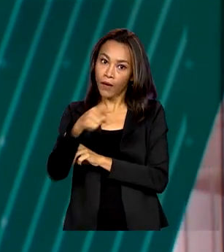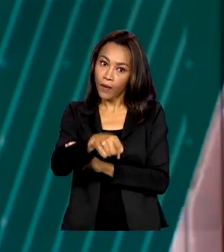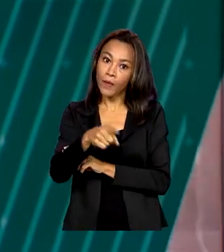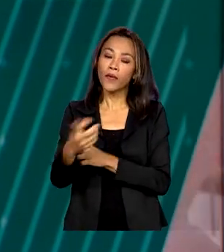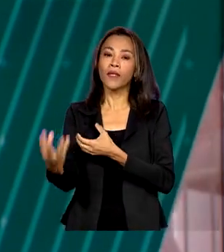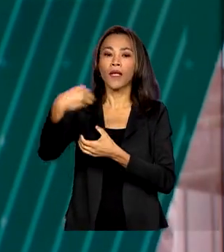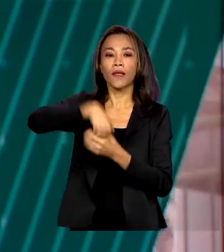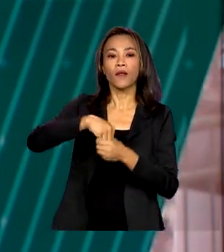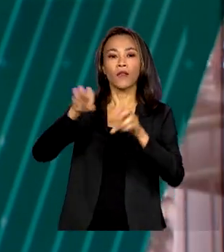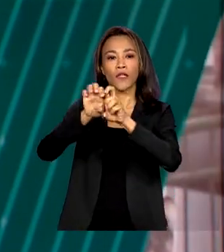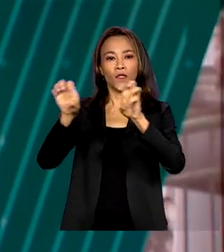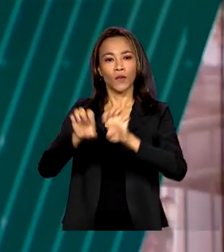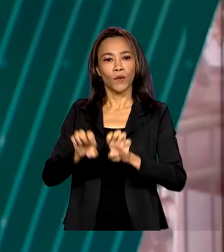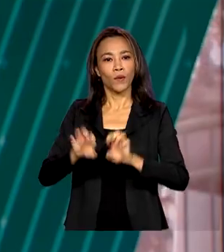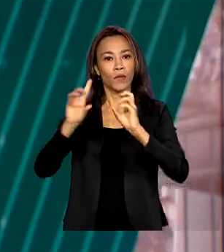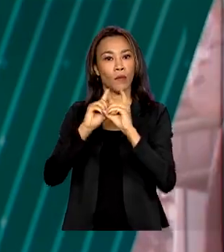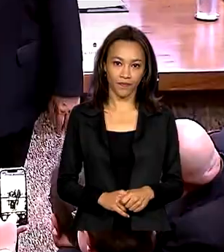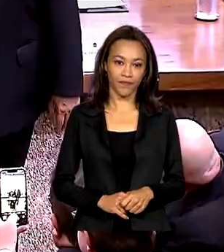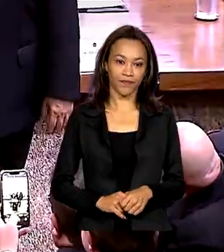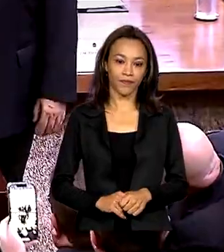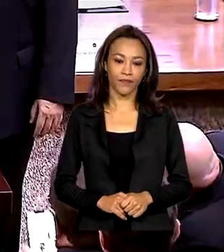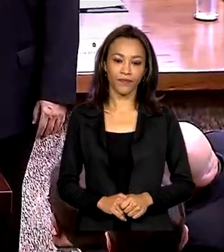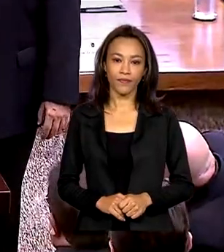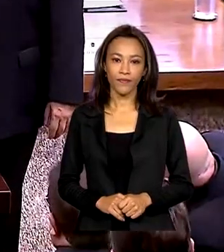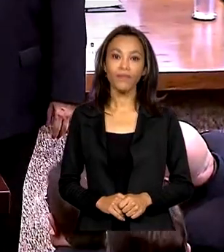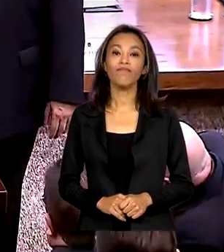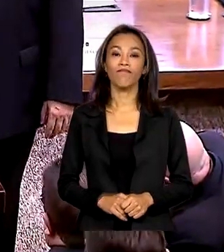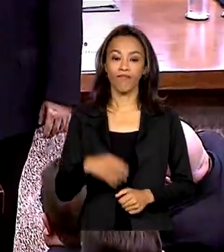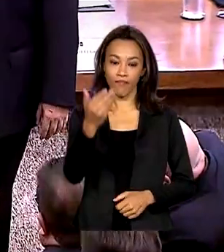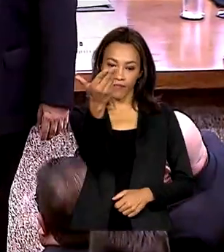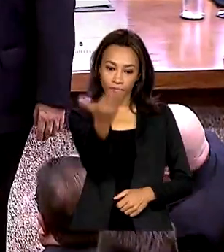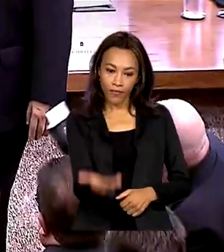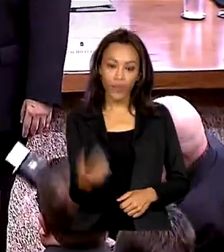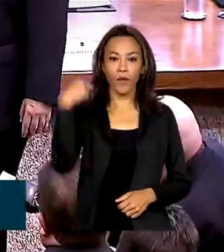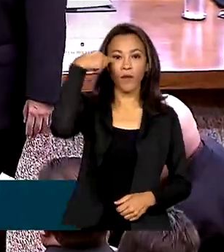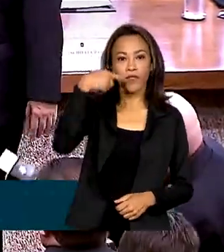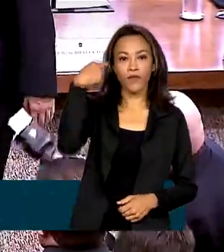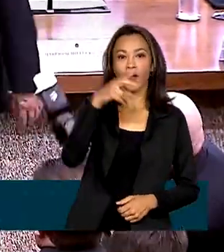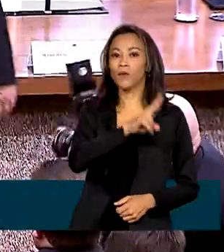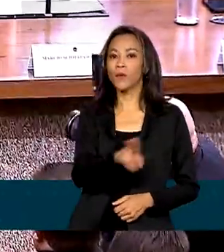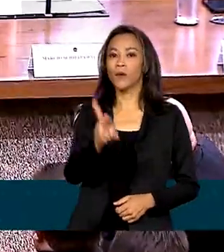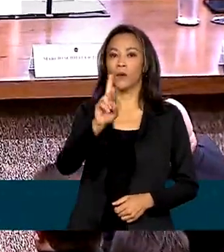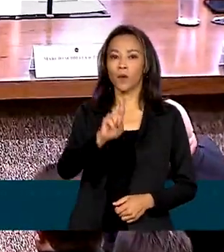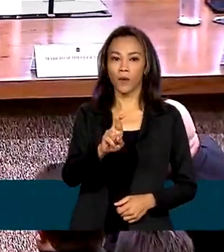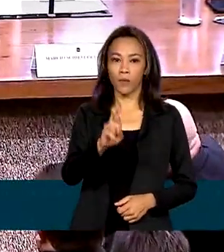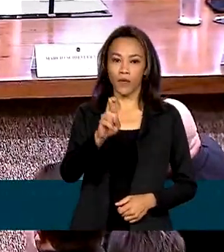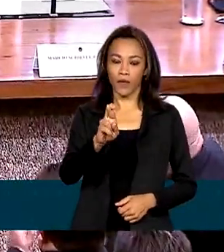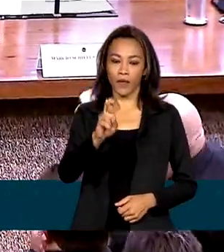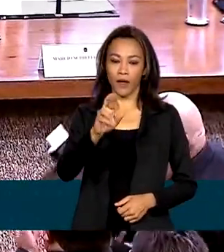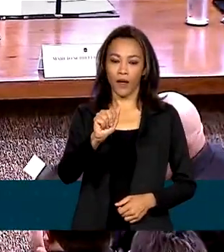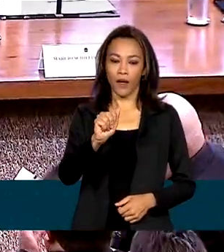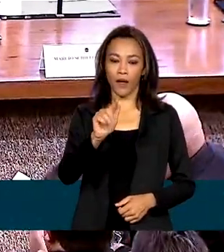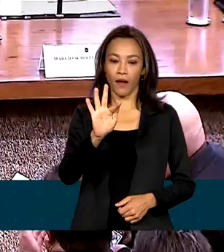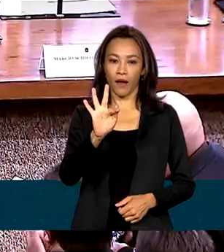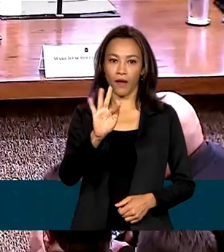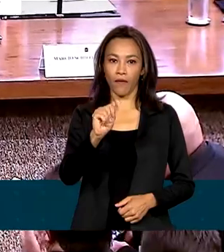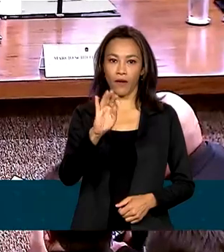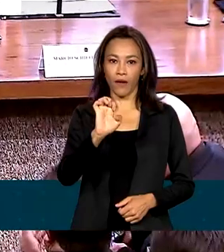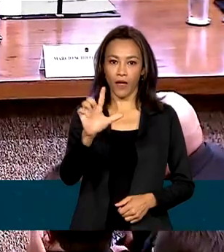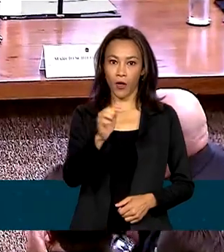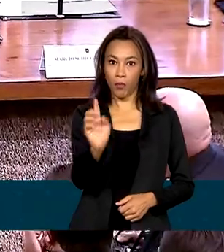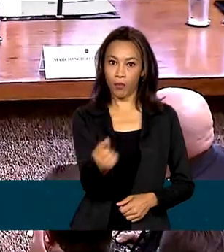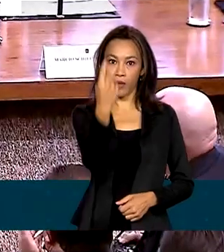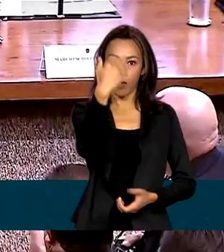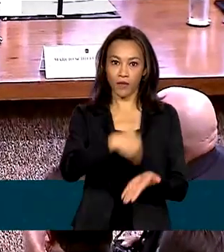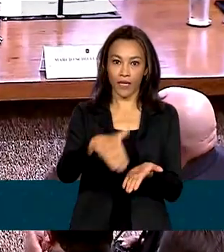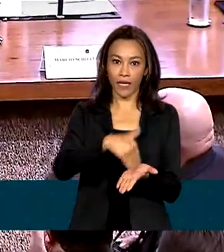Departamento Penitenciário Nacional. O advogado Rafael Velasco é o primeiro secretário da Senapem, a